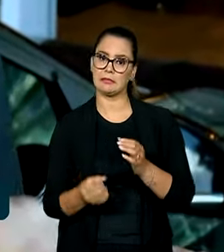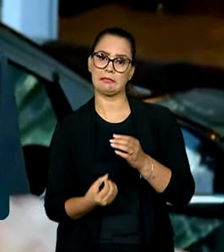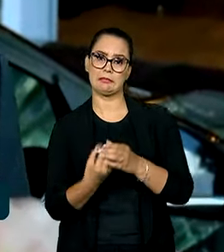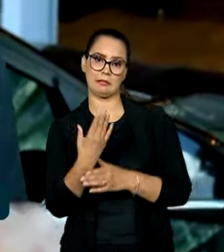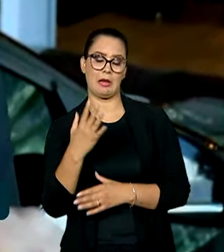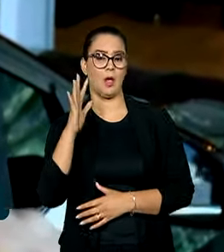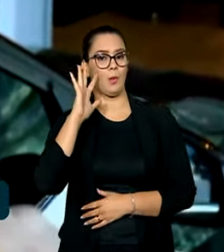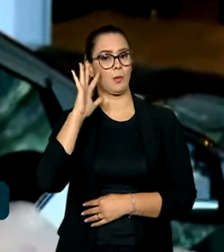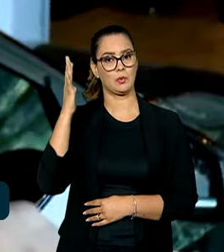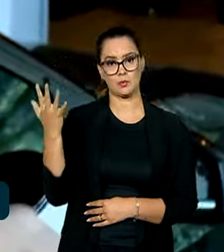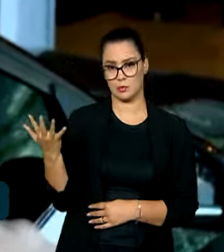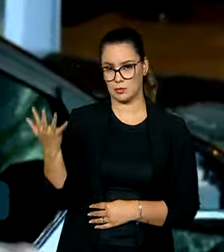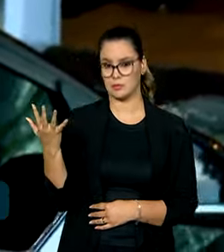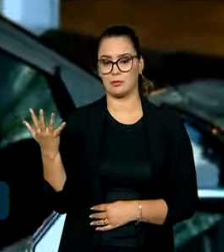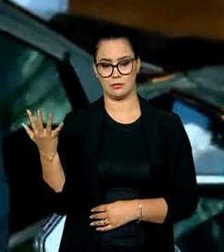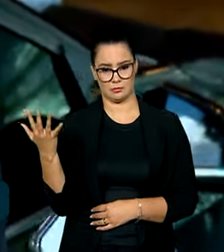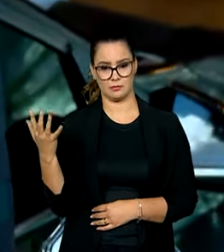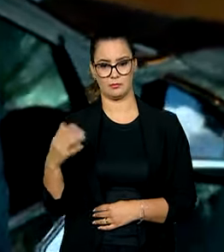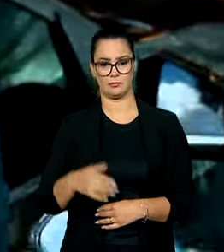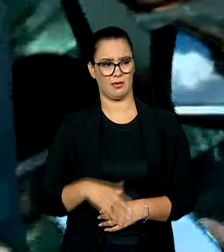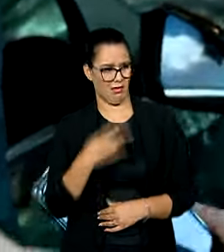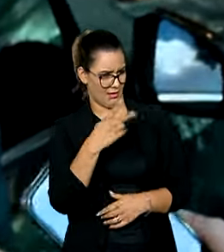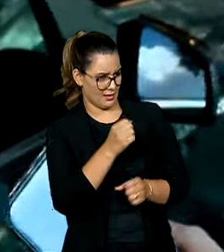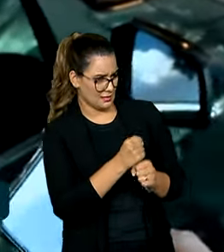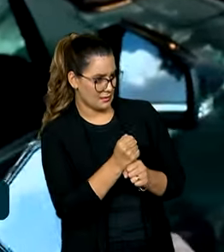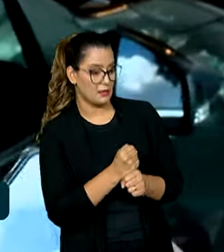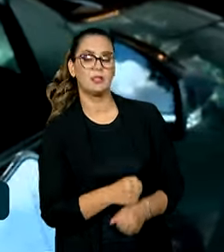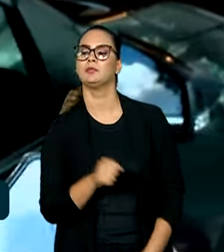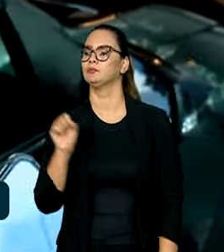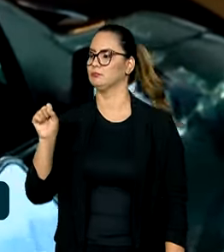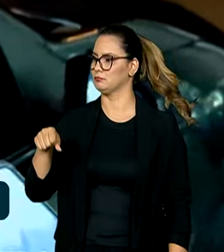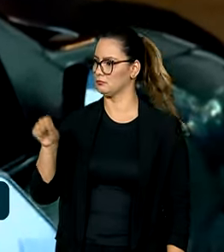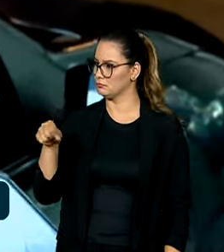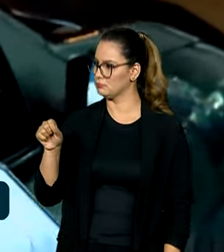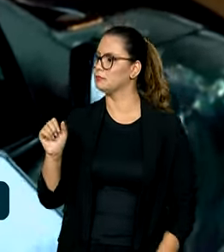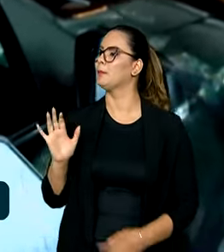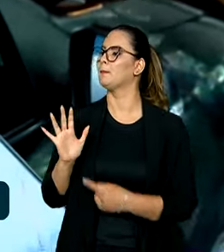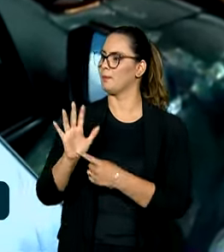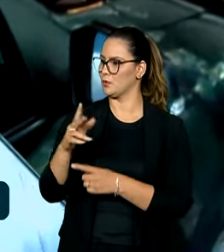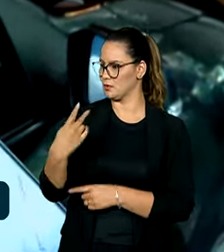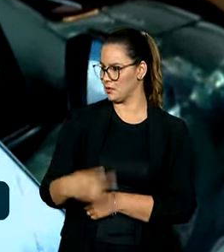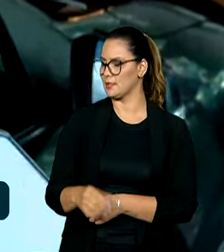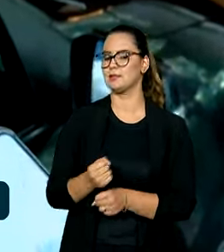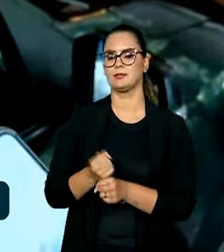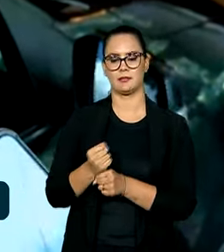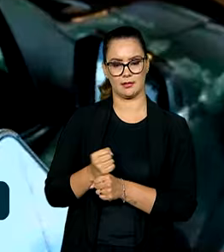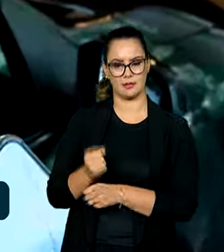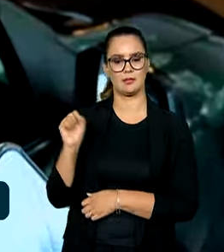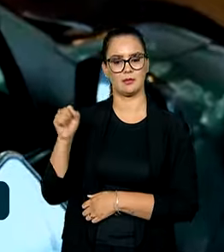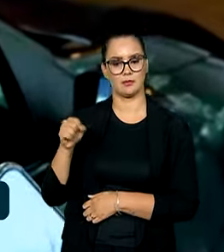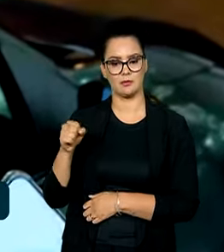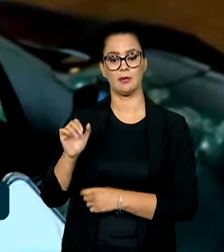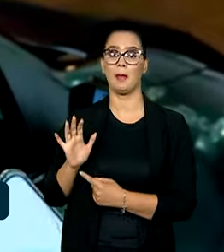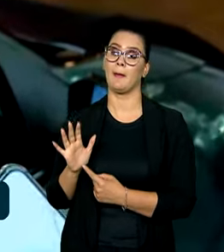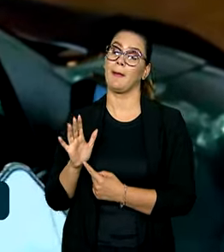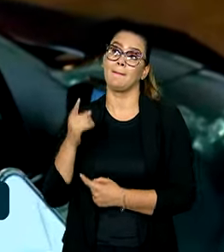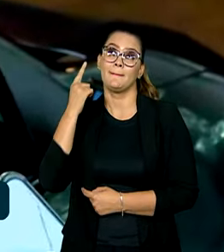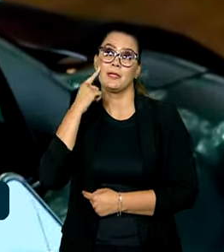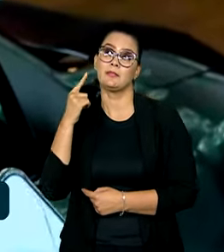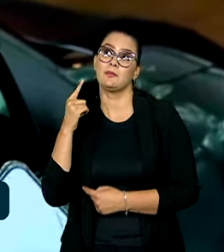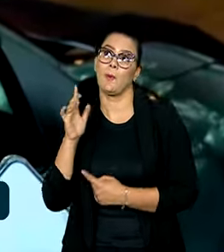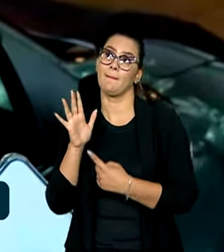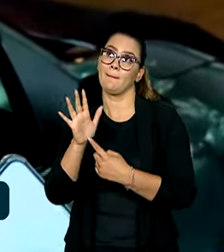alternativa ao que foi aprovado. Mas ele não esse ano ainda? Esse ano. Nós vamos apresentar esse ano. Nós iremos apresentar antes da